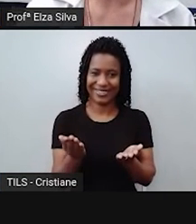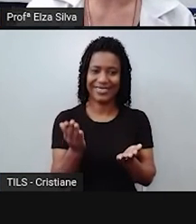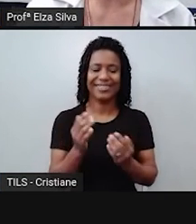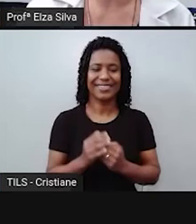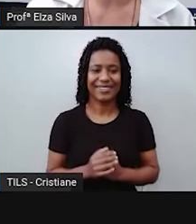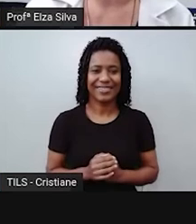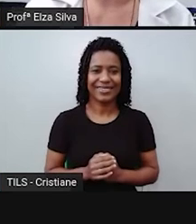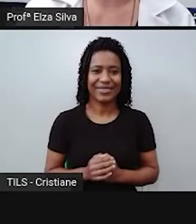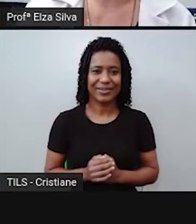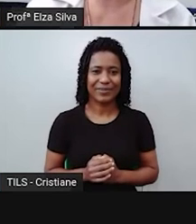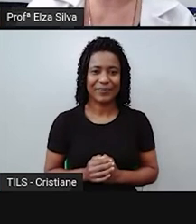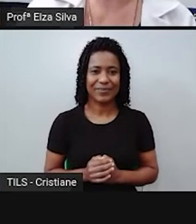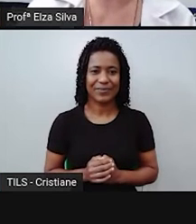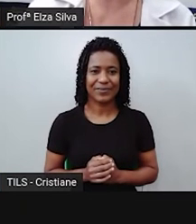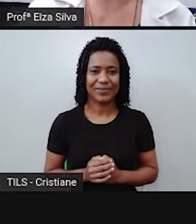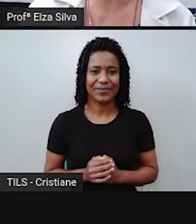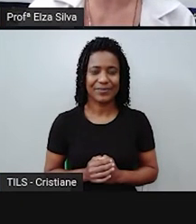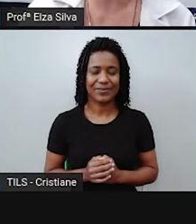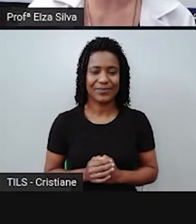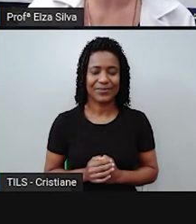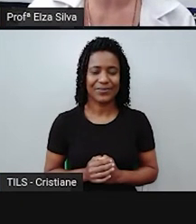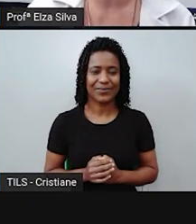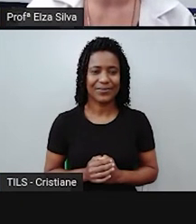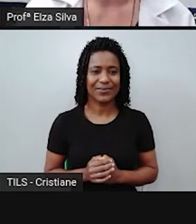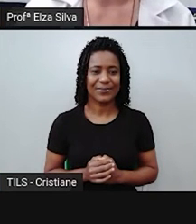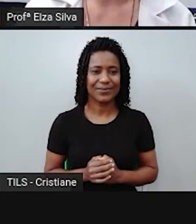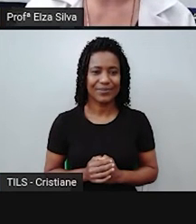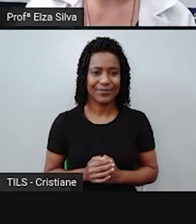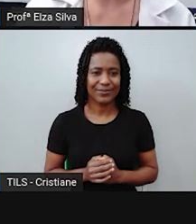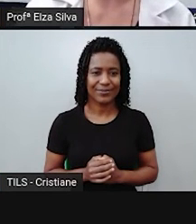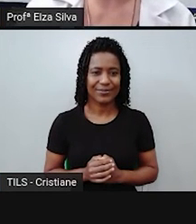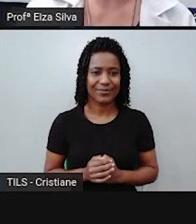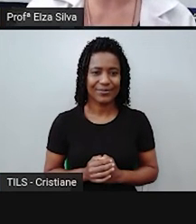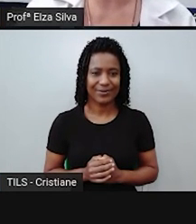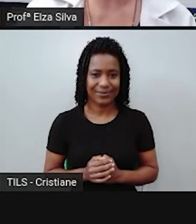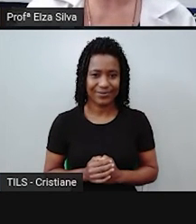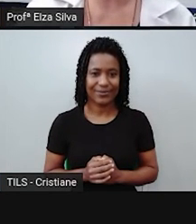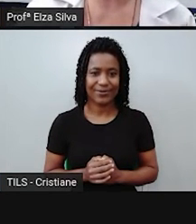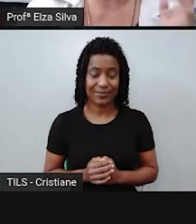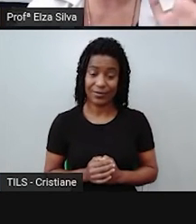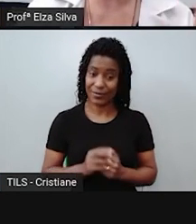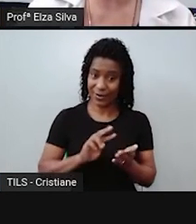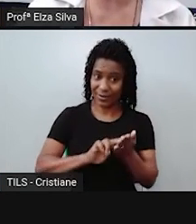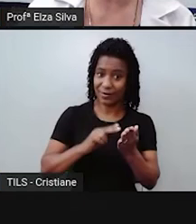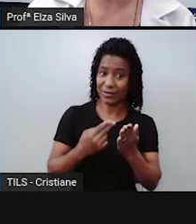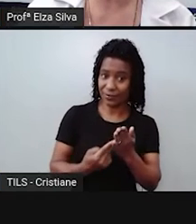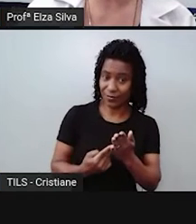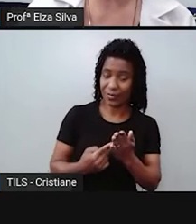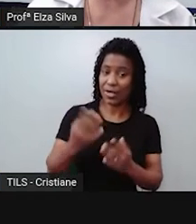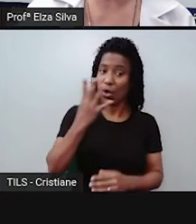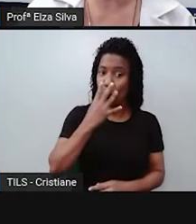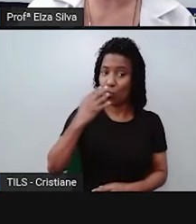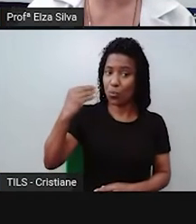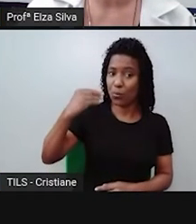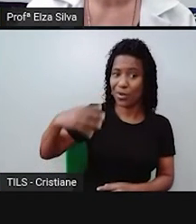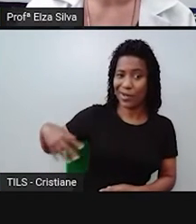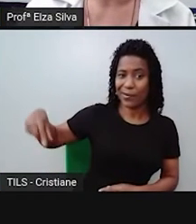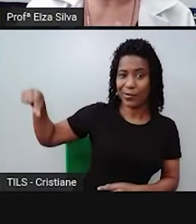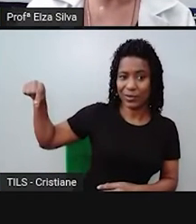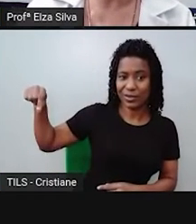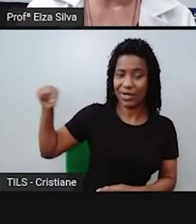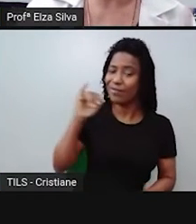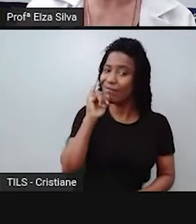but he still couldn't reach. A raposa disse e saltou pela terceira vez,